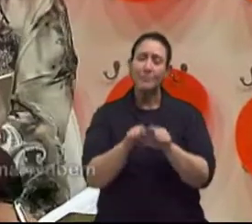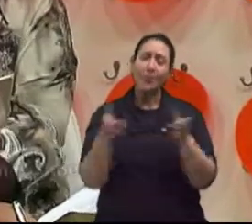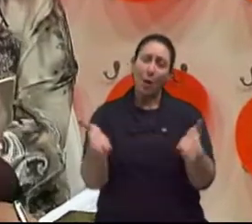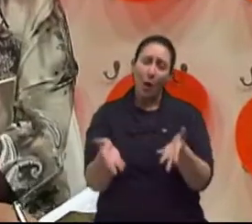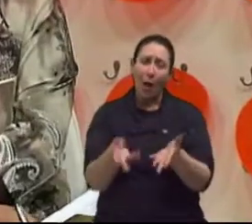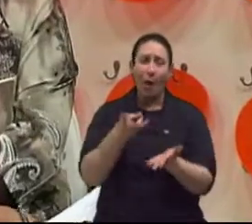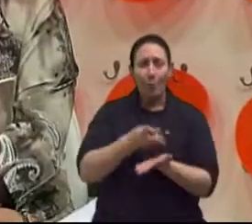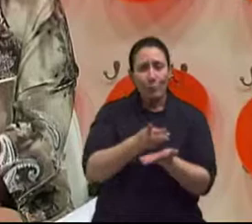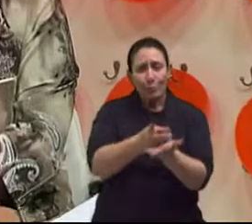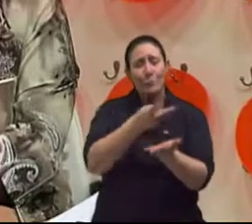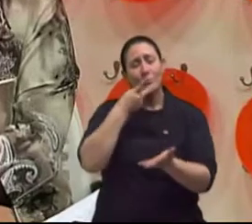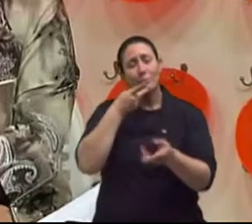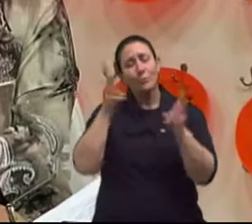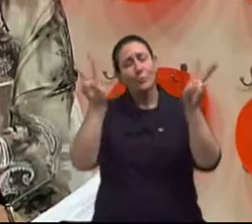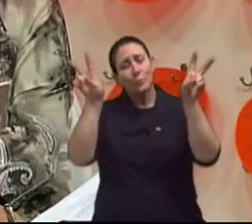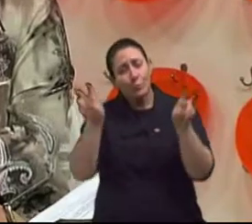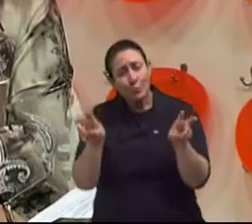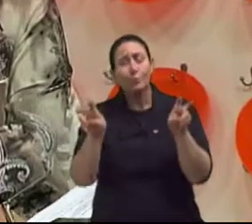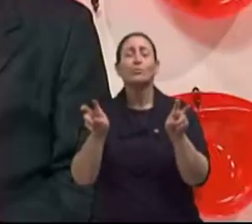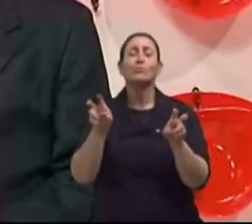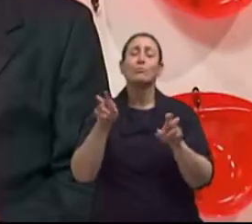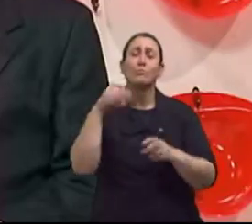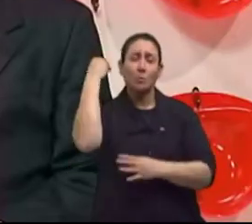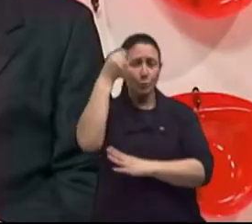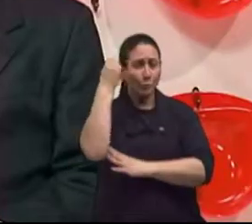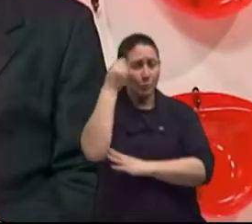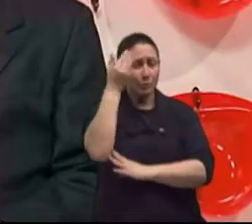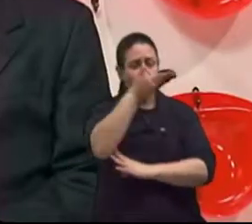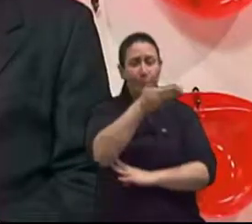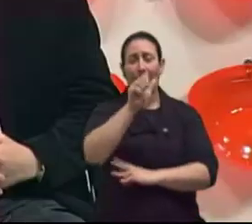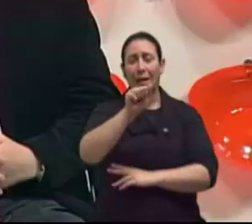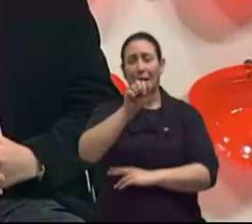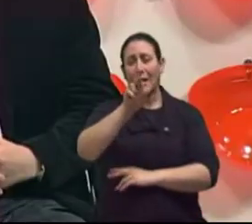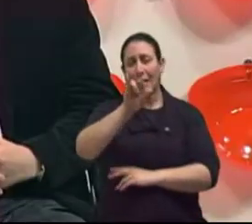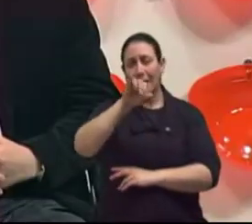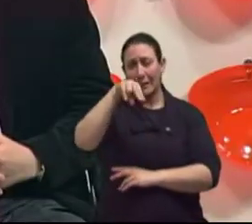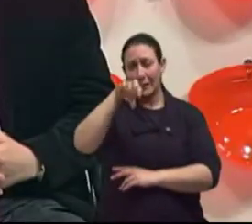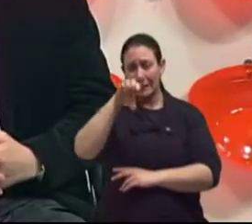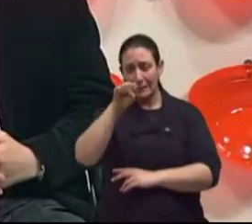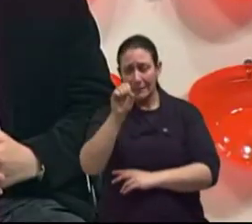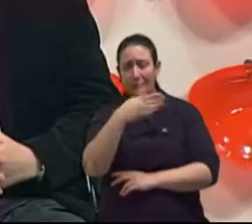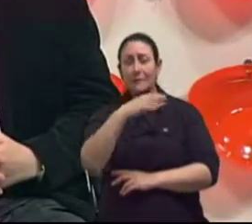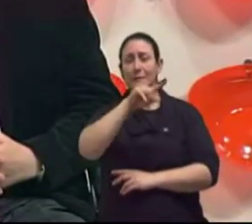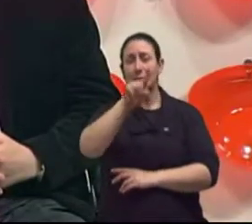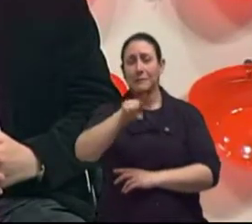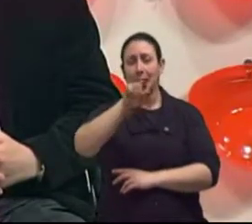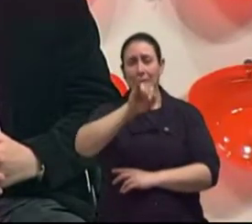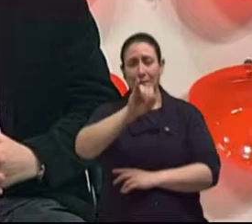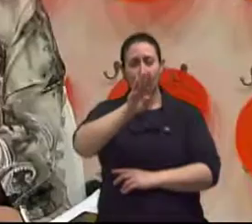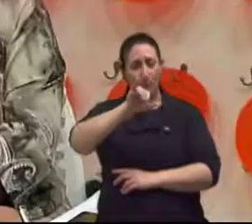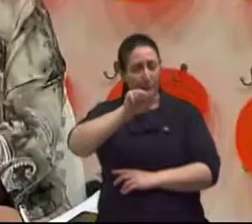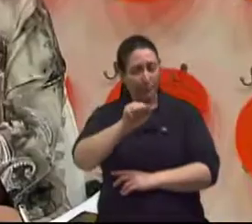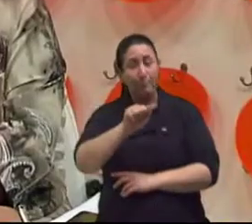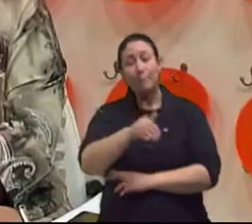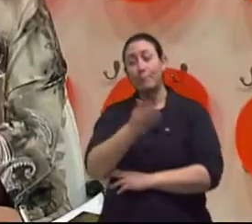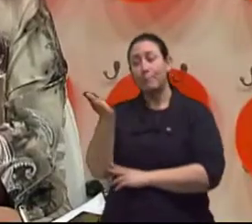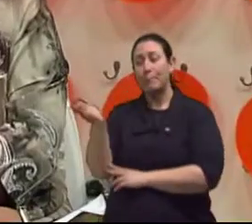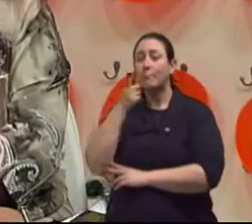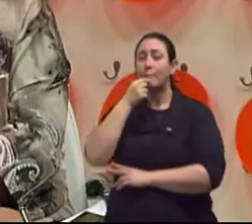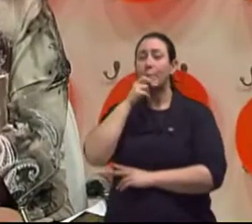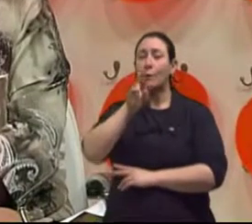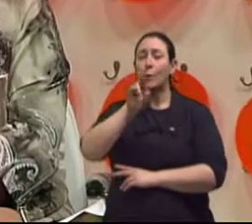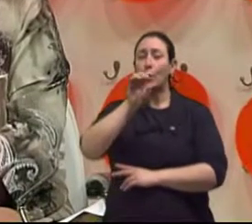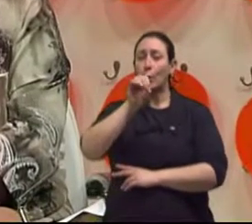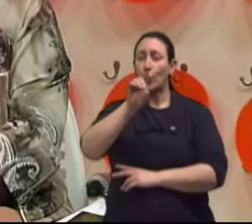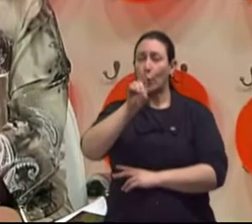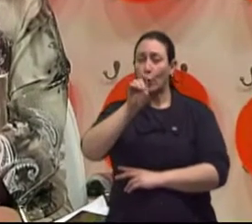Pois é, e a gente continua então conversando com o psicólogo Arine Zibias e com o médico geriatra Rodolfo Schneider do Hospital